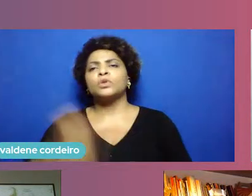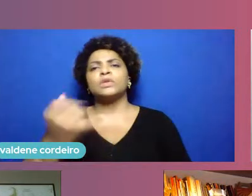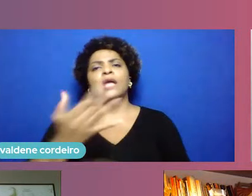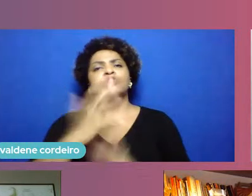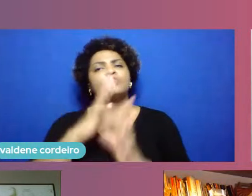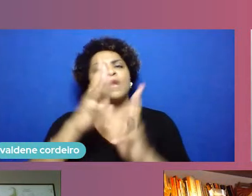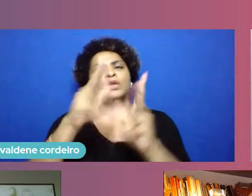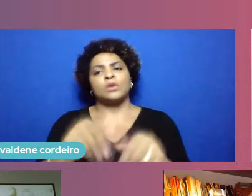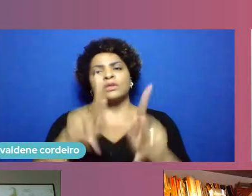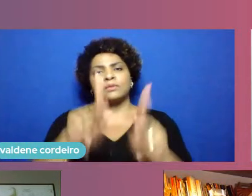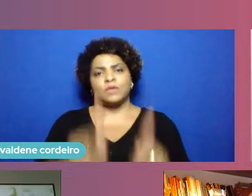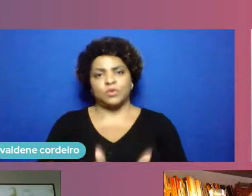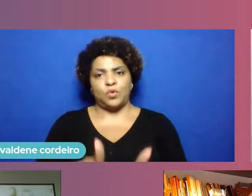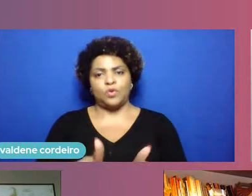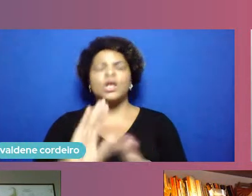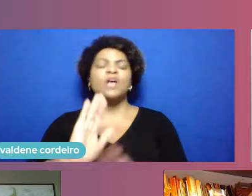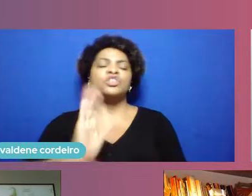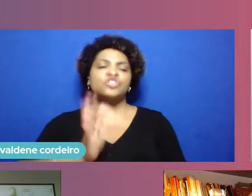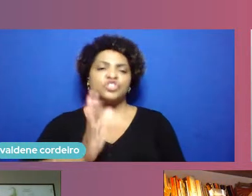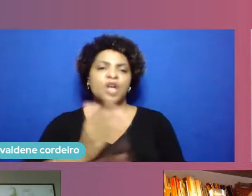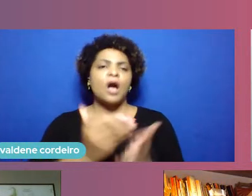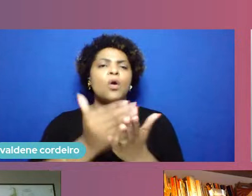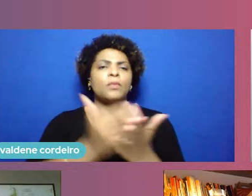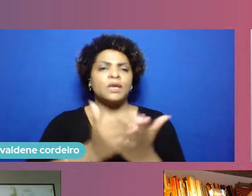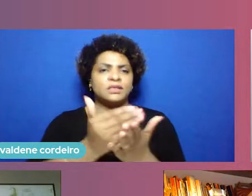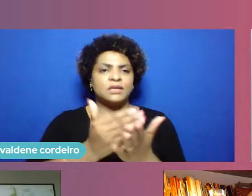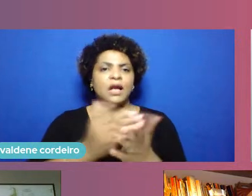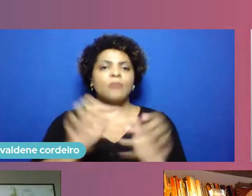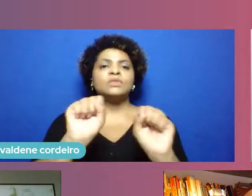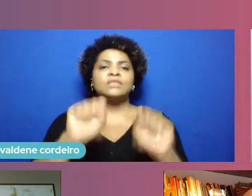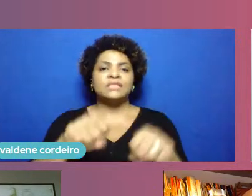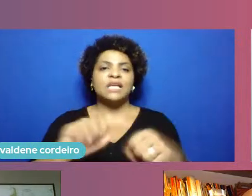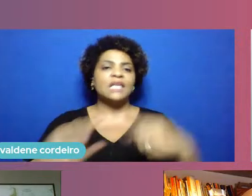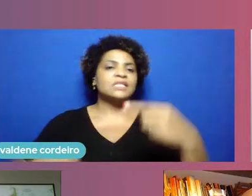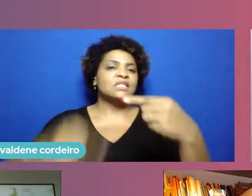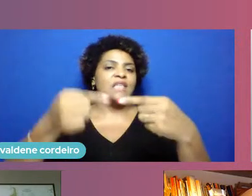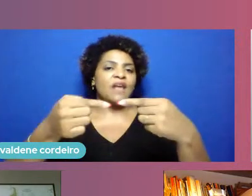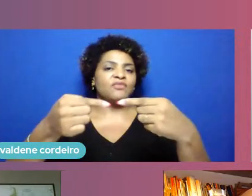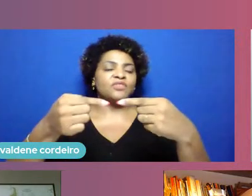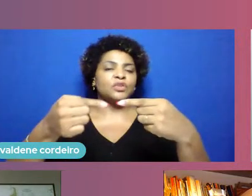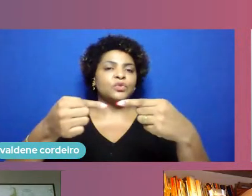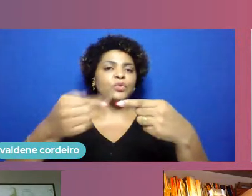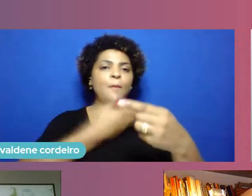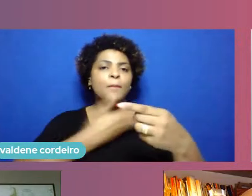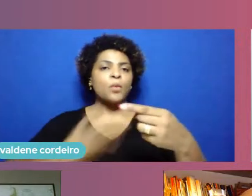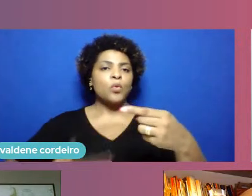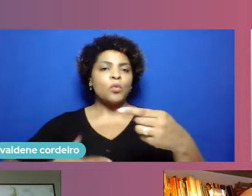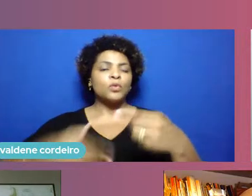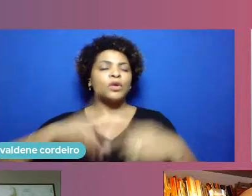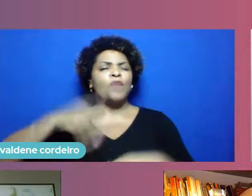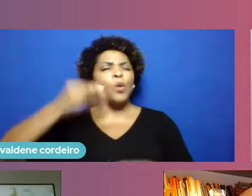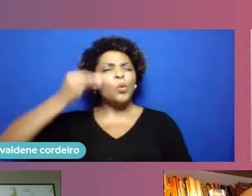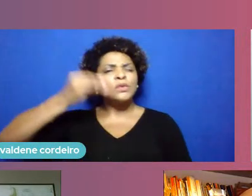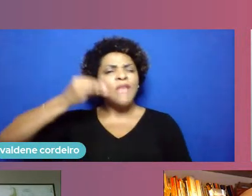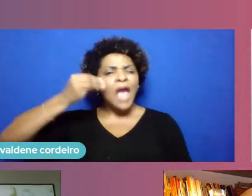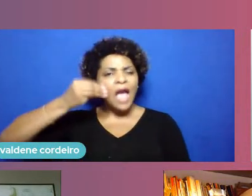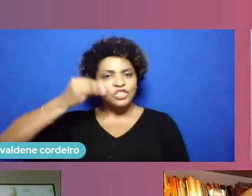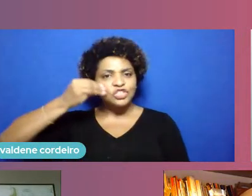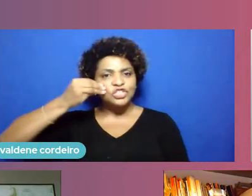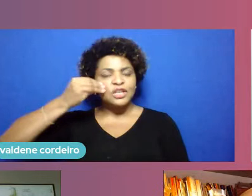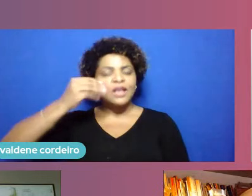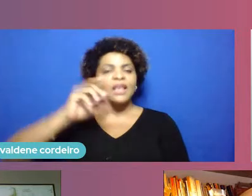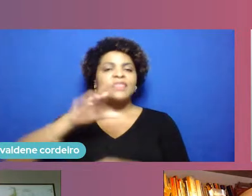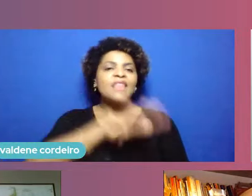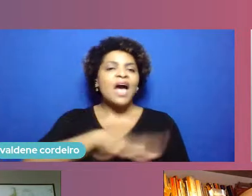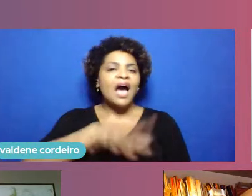de certa maneira esse trabalho com esse primeiro desafio público que foi ainda um piloto de experimentação na área de drenagem a